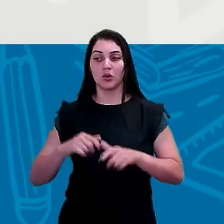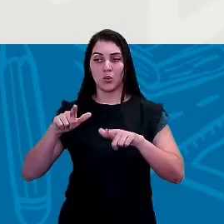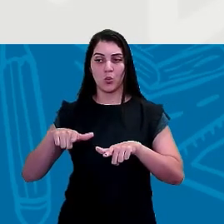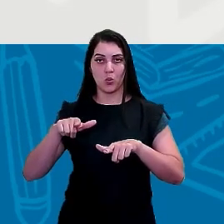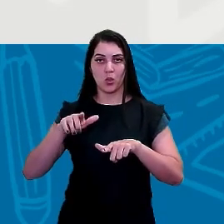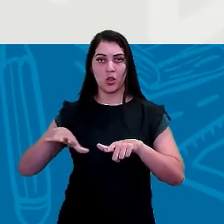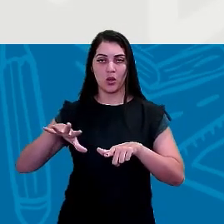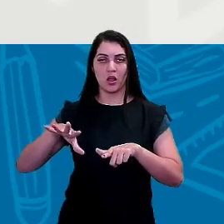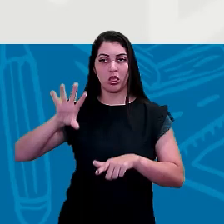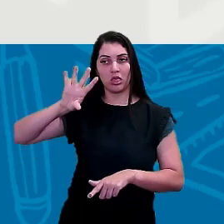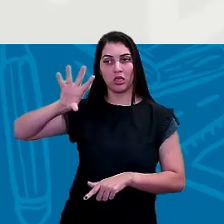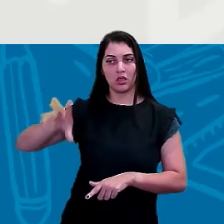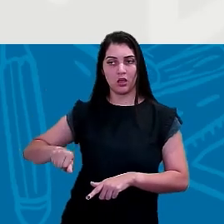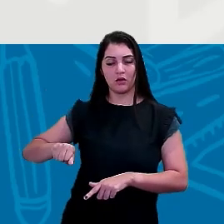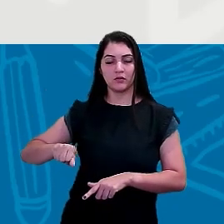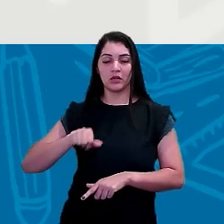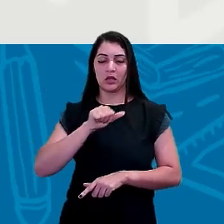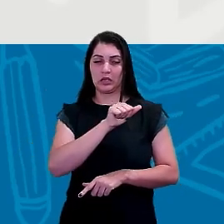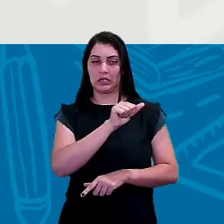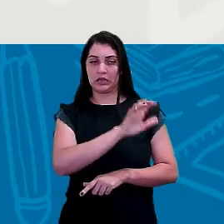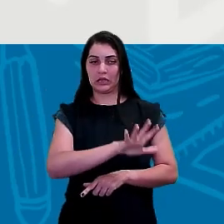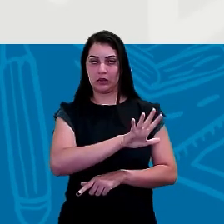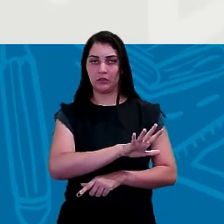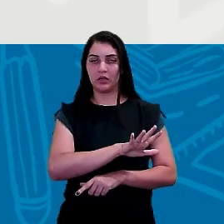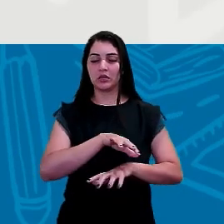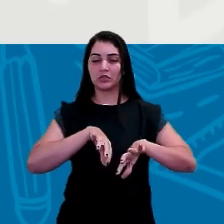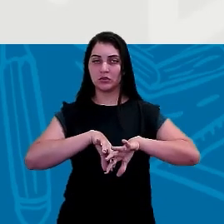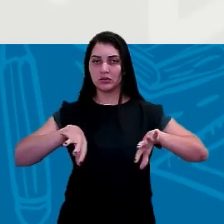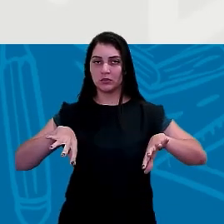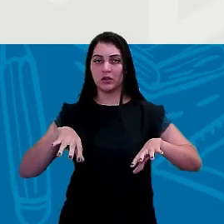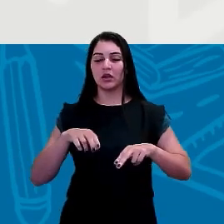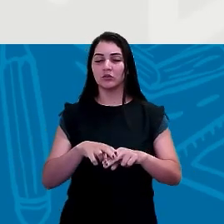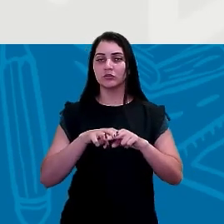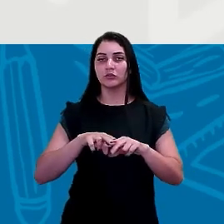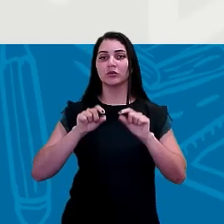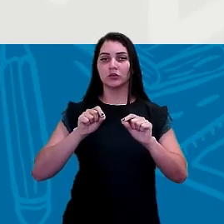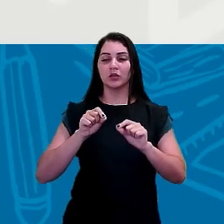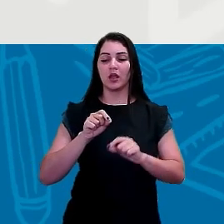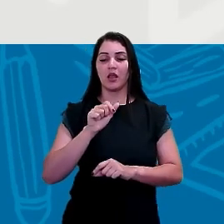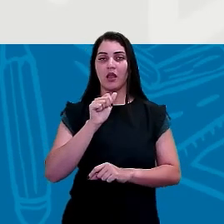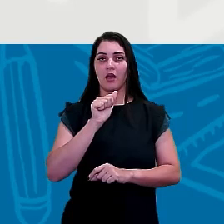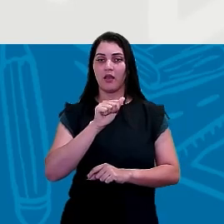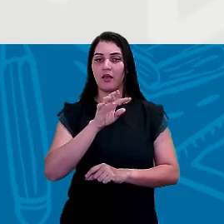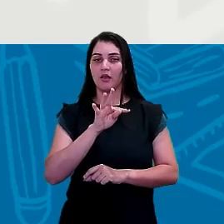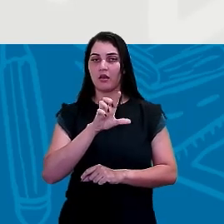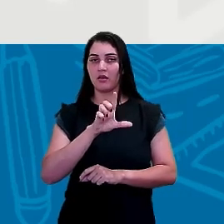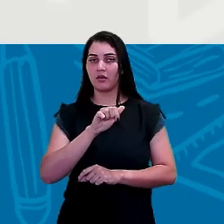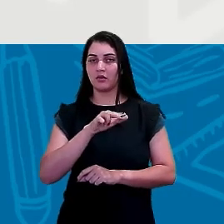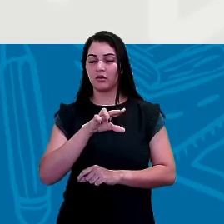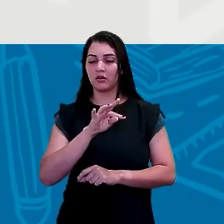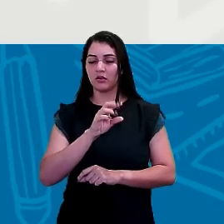e da América, eles são separados pelo continente atlântico. Então,